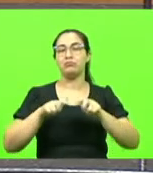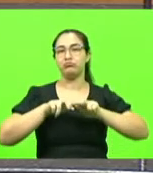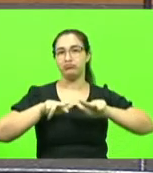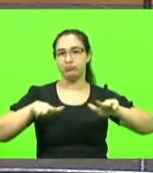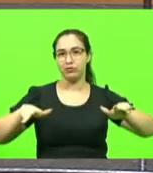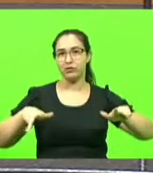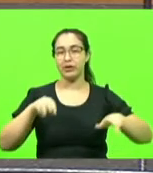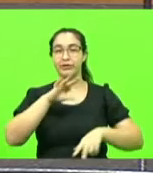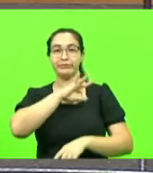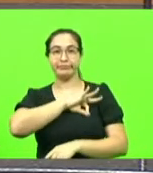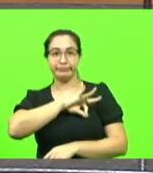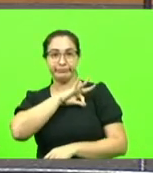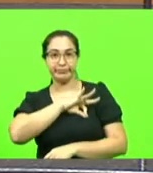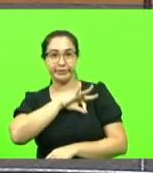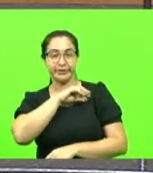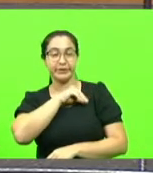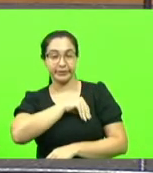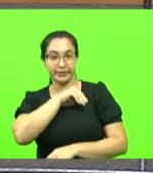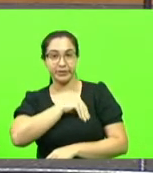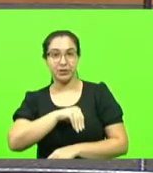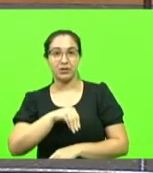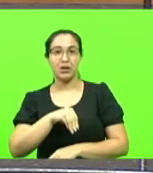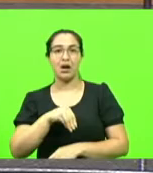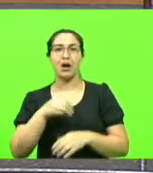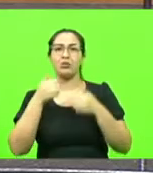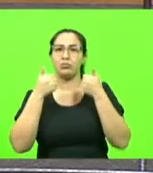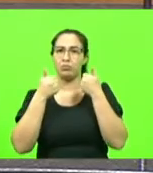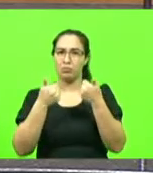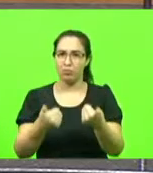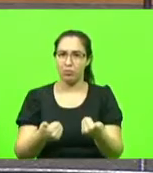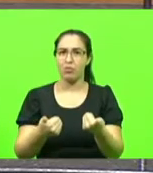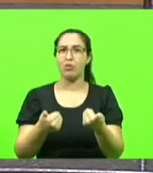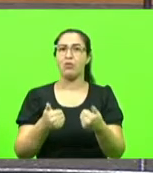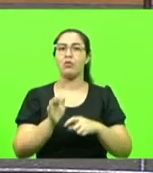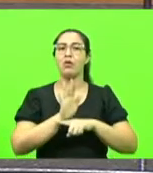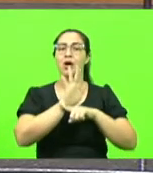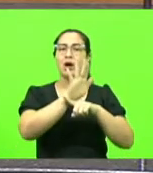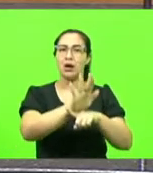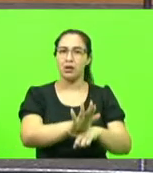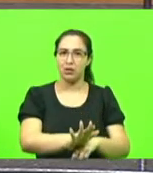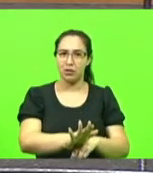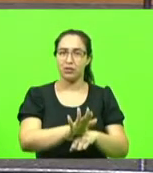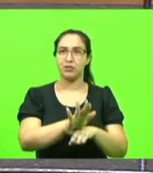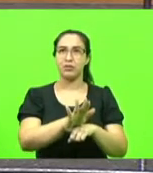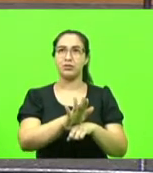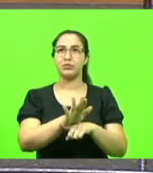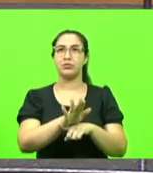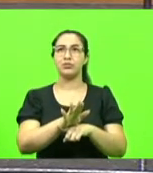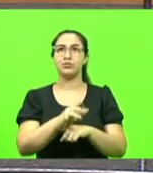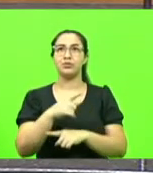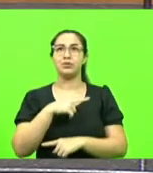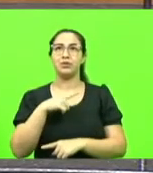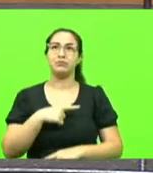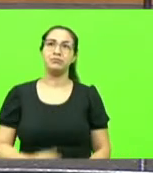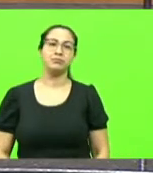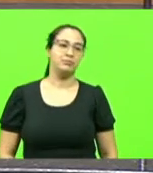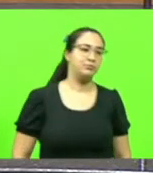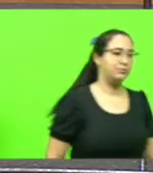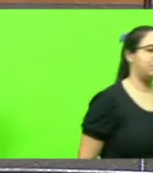salários dignos de poder suprir as necessidades de sua família.